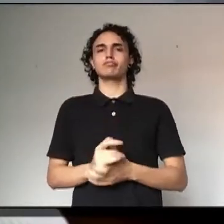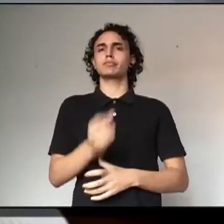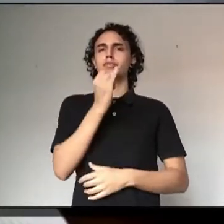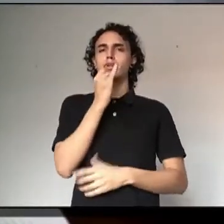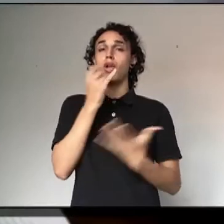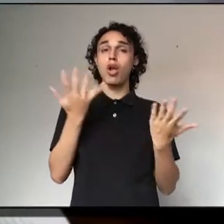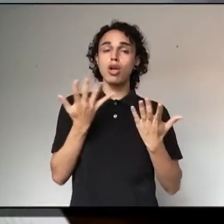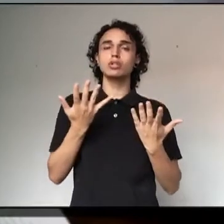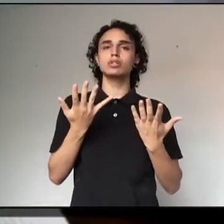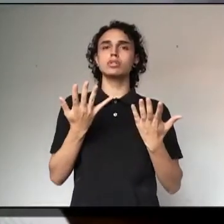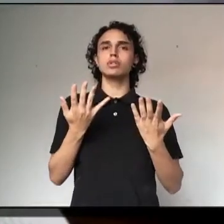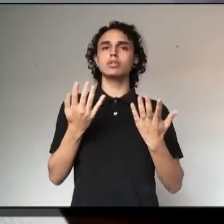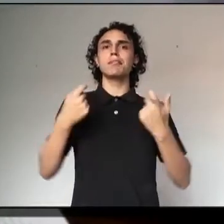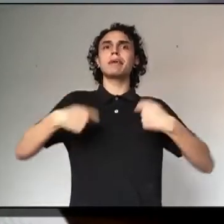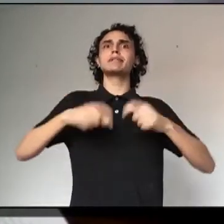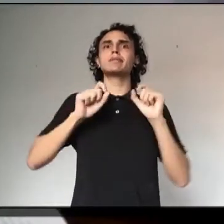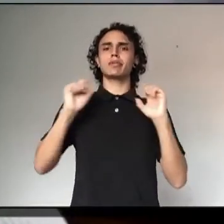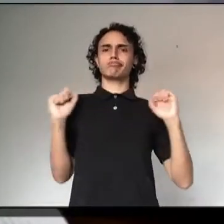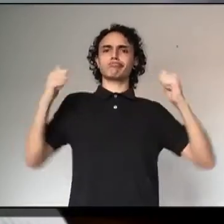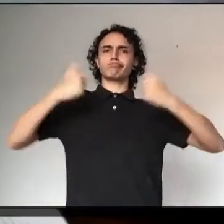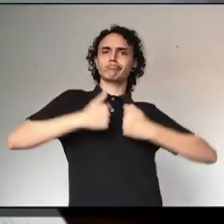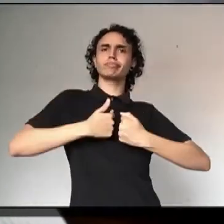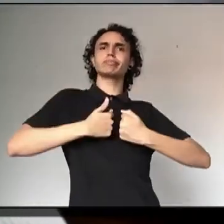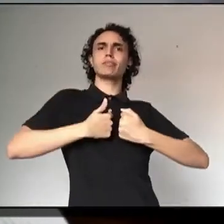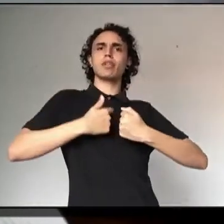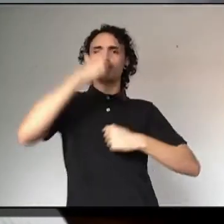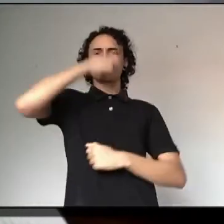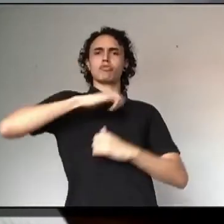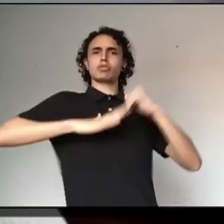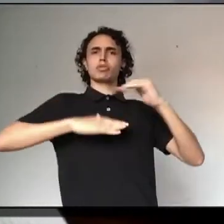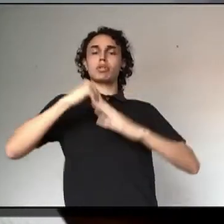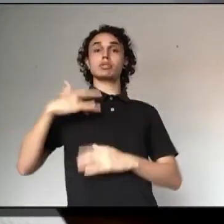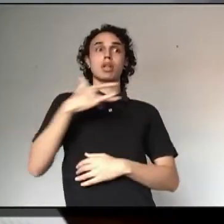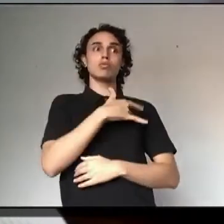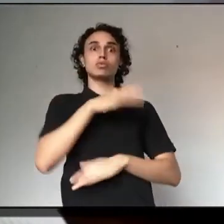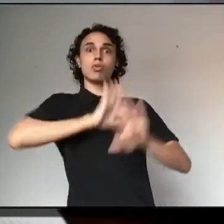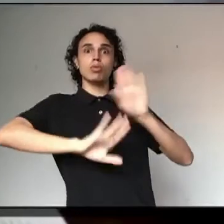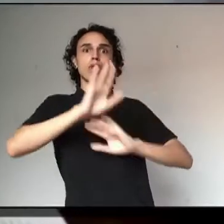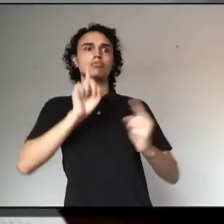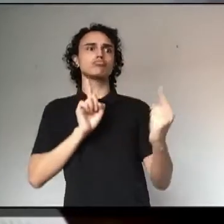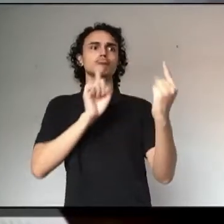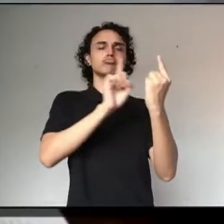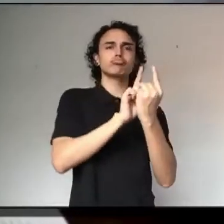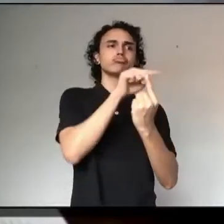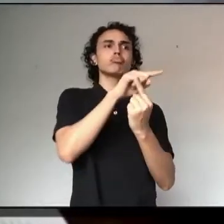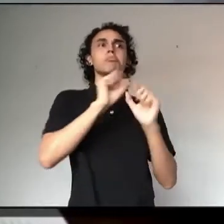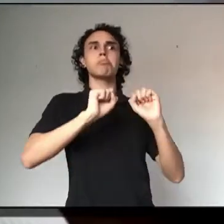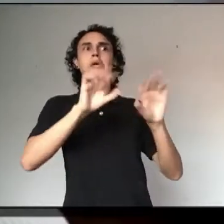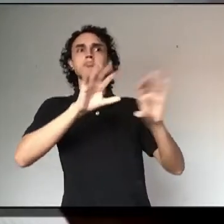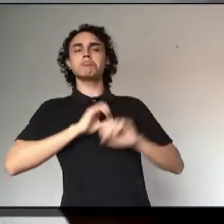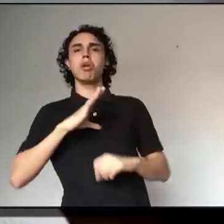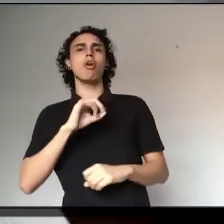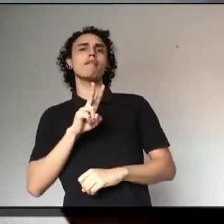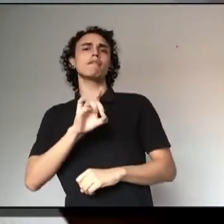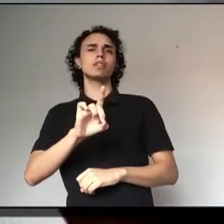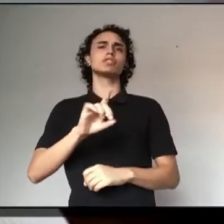pegar hoje a paramentação que os profissionais de saúde têm que fazer para ser o atendimento de um caso de síndrome gripal, que é a máscara,